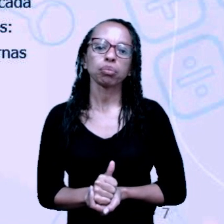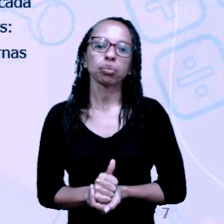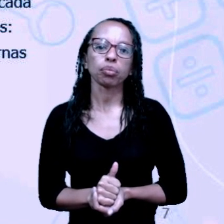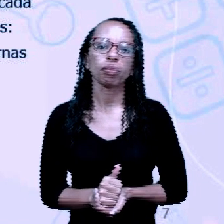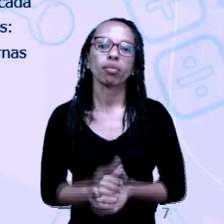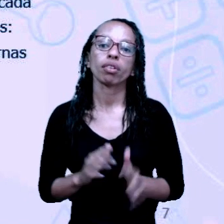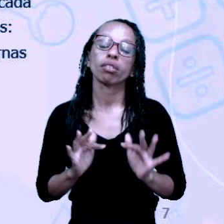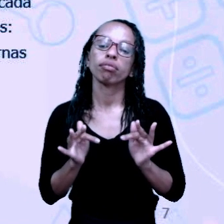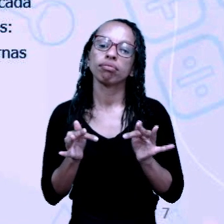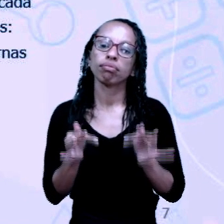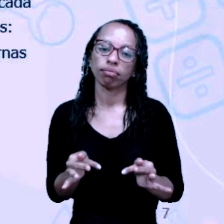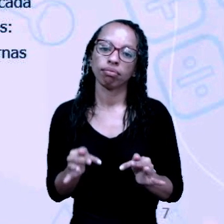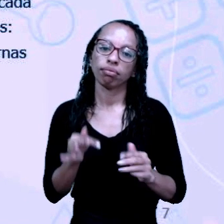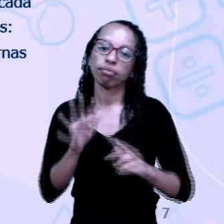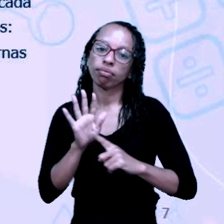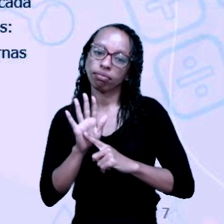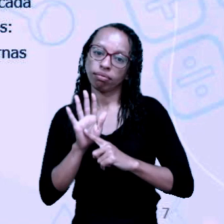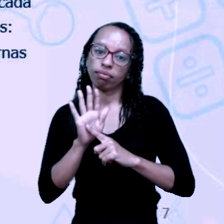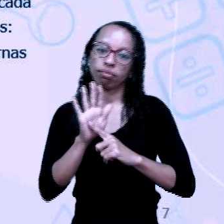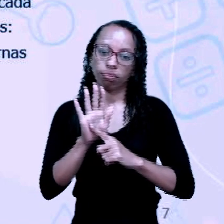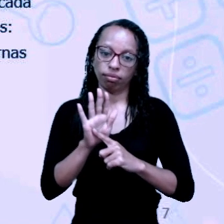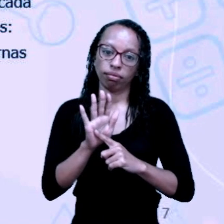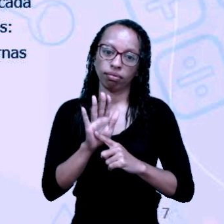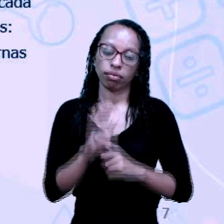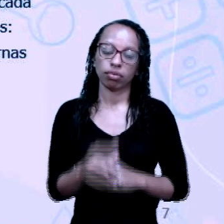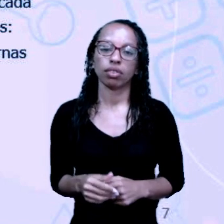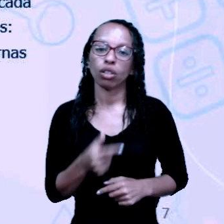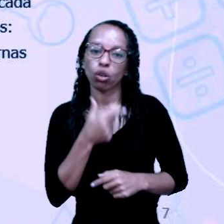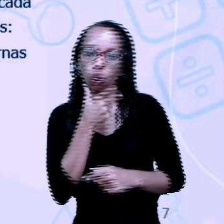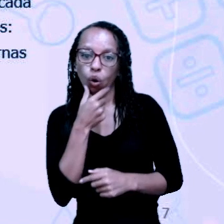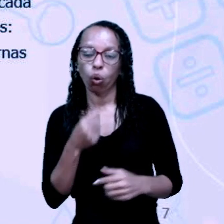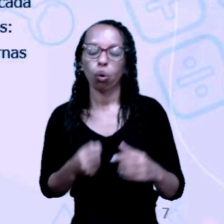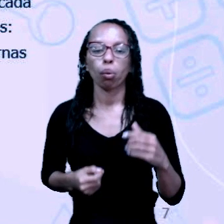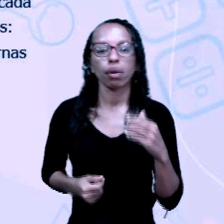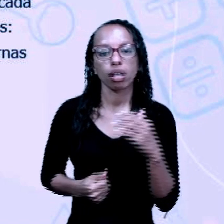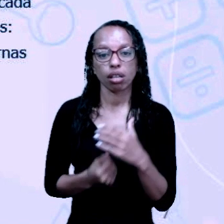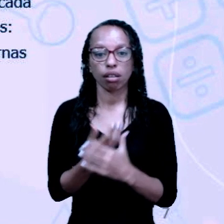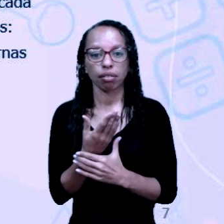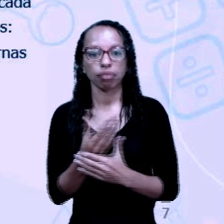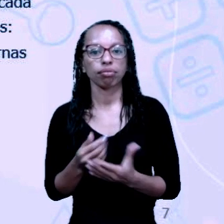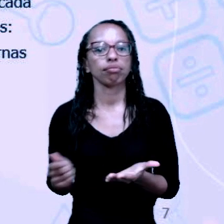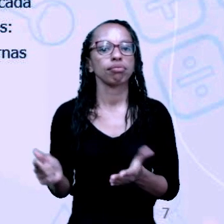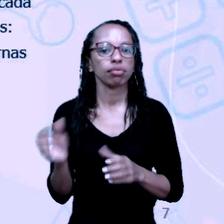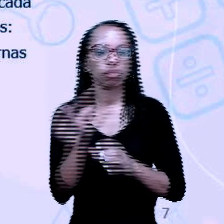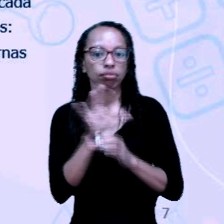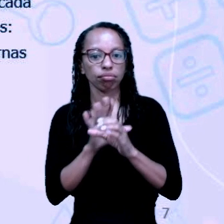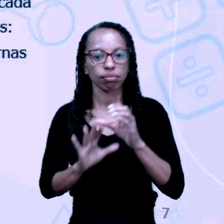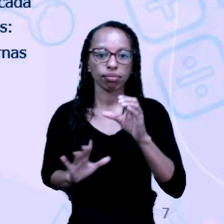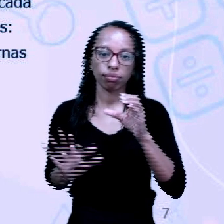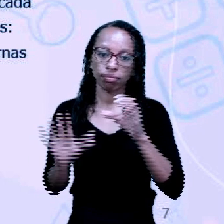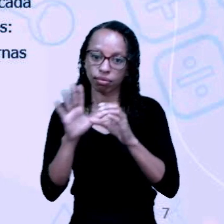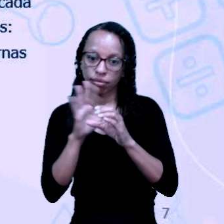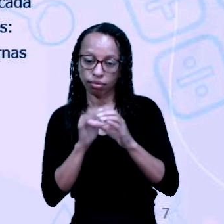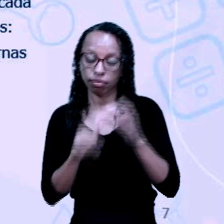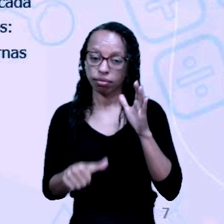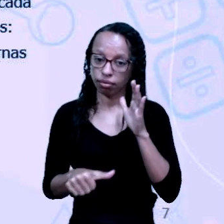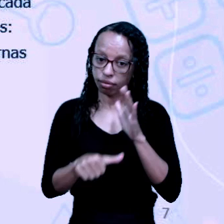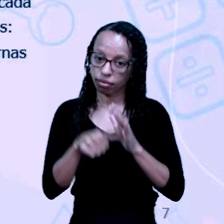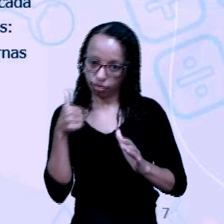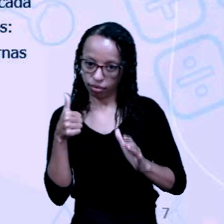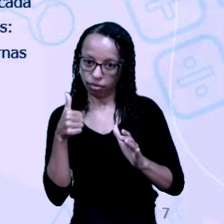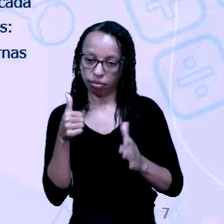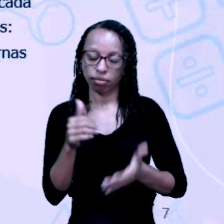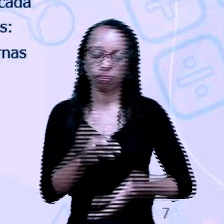fim, eu trouxe a representação de um chargista chamado Gilmar, que inclusive fez a primeira charge que eu mostrei para vocês na aula de hoje,